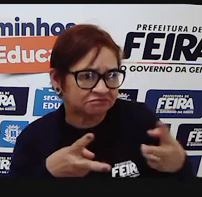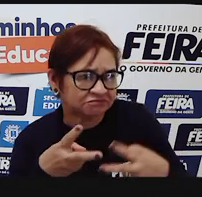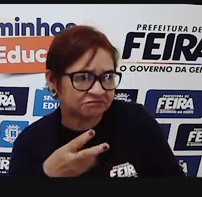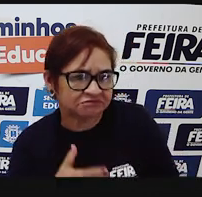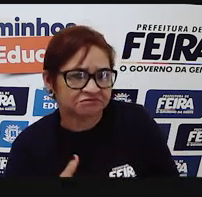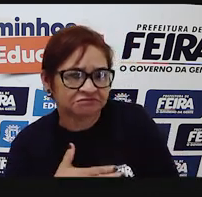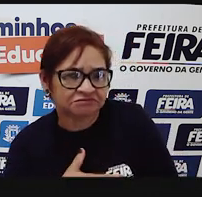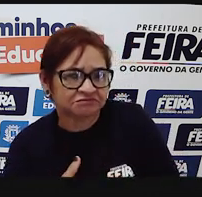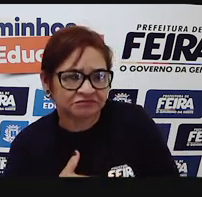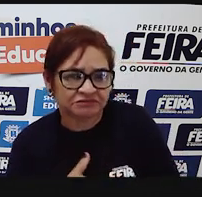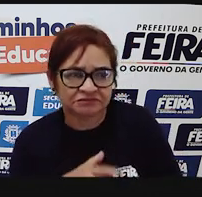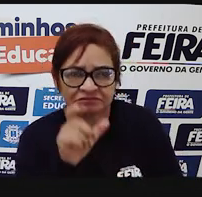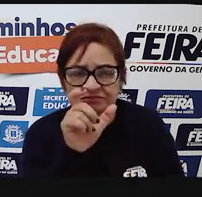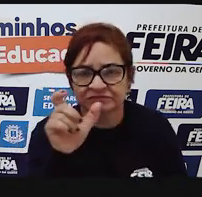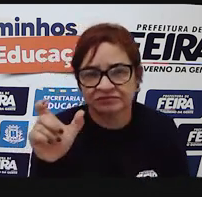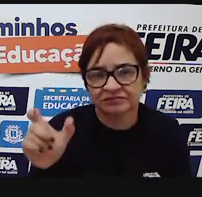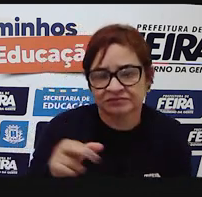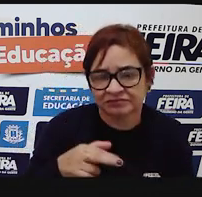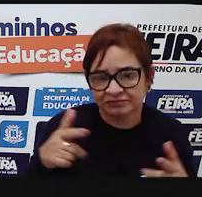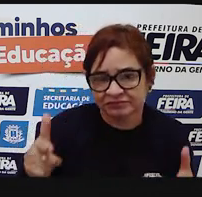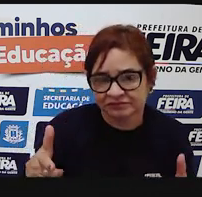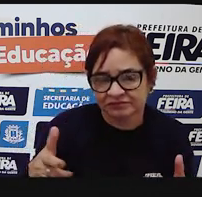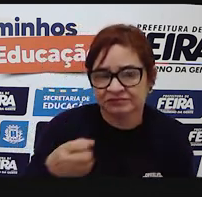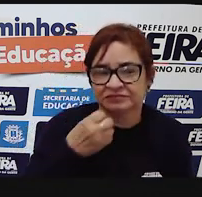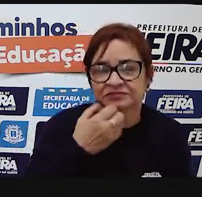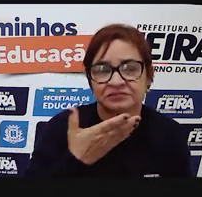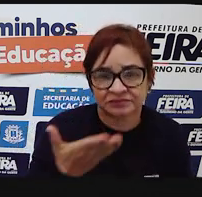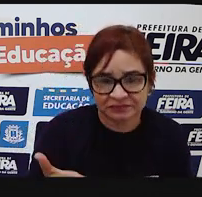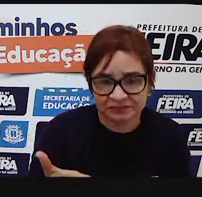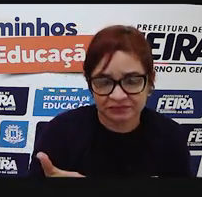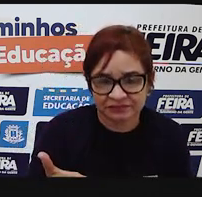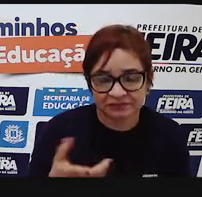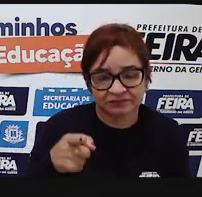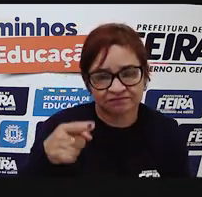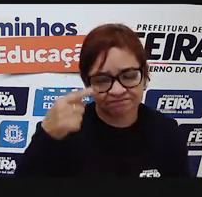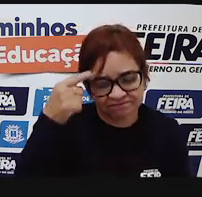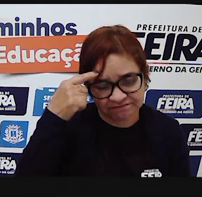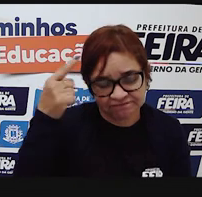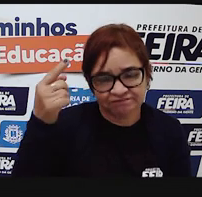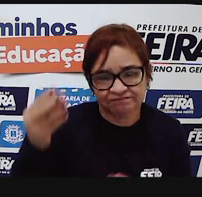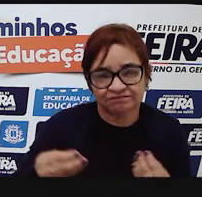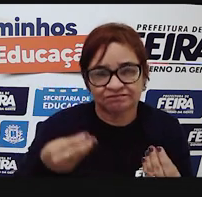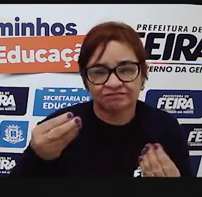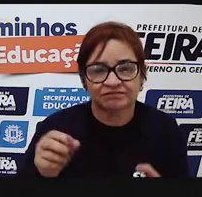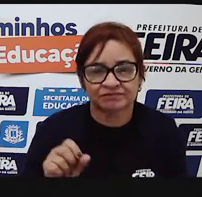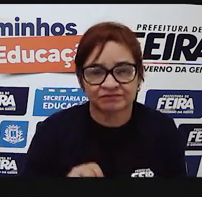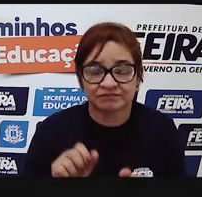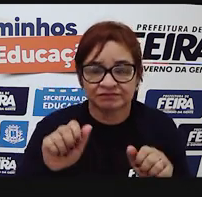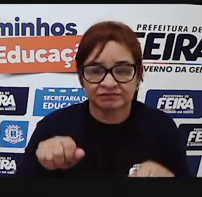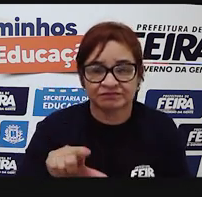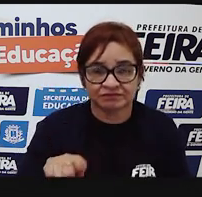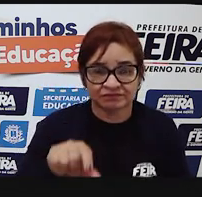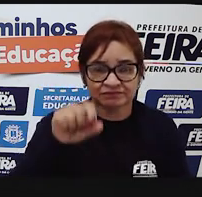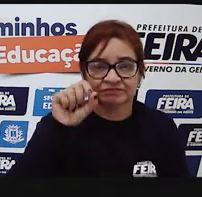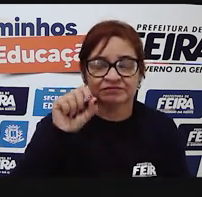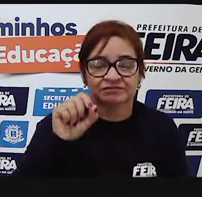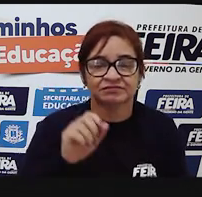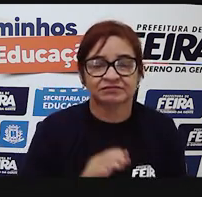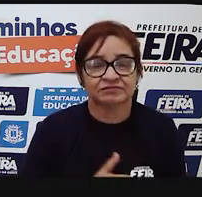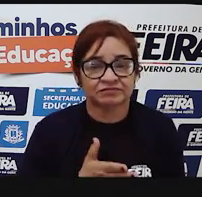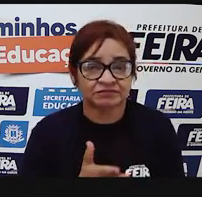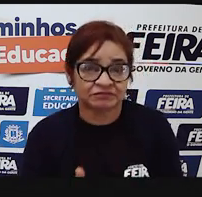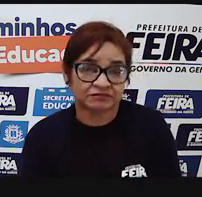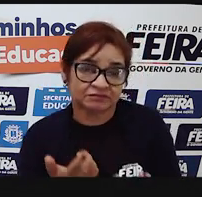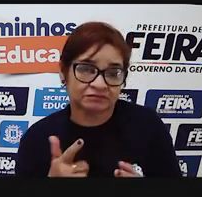em quadrinhos, charges, tirinhas. Então, a criatividade é sua, você é quem pode escolher, quer